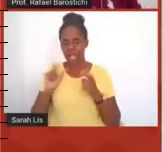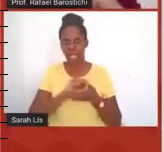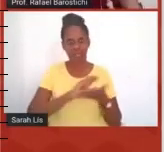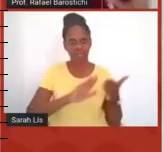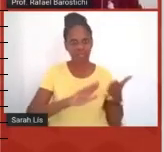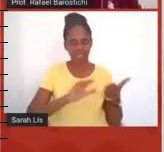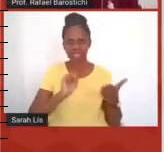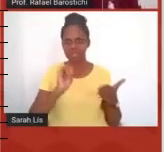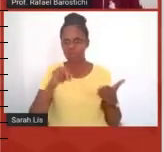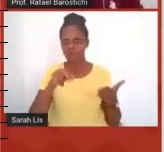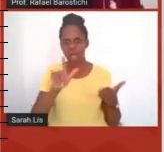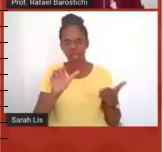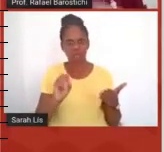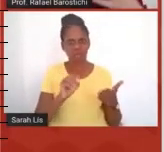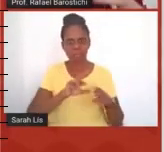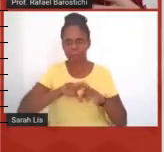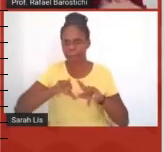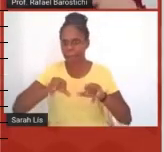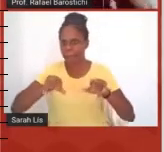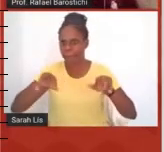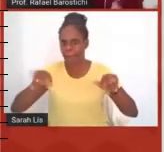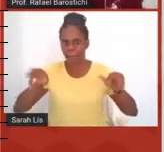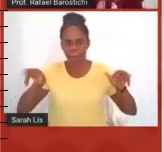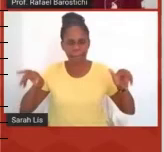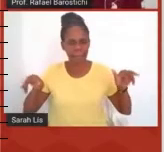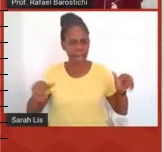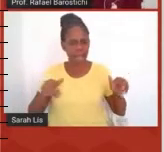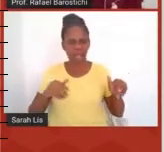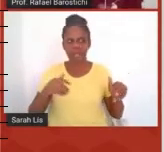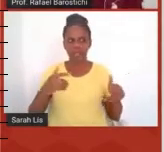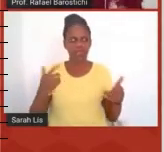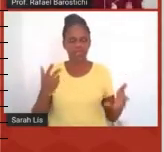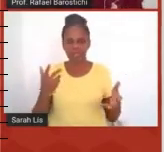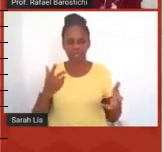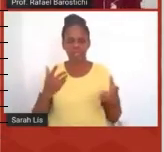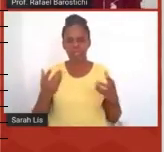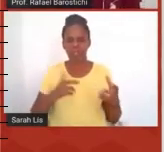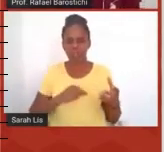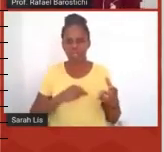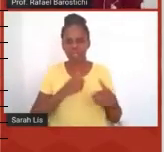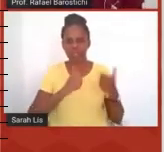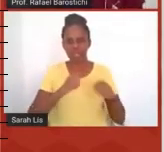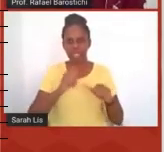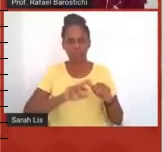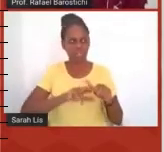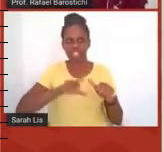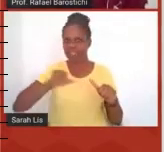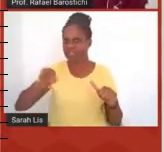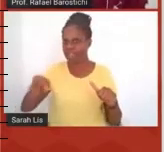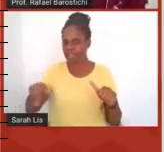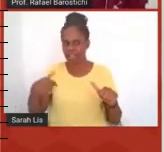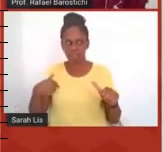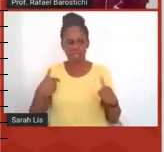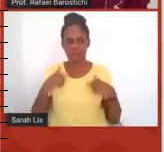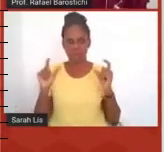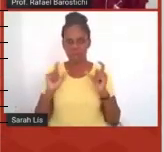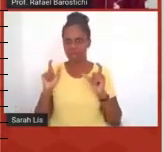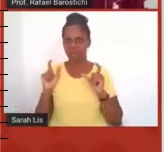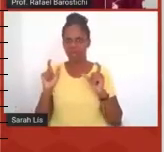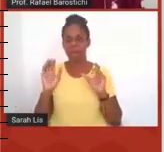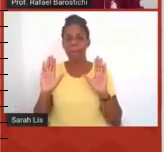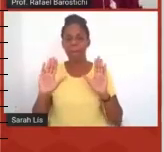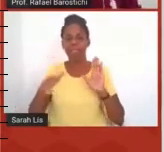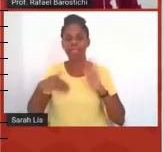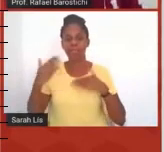lição, simulado, aqui falando sobre a diversificação de avaliações de atividades, mas aos